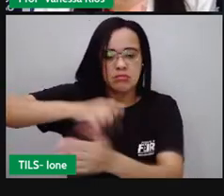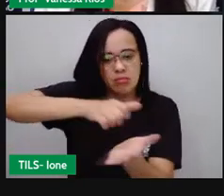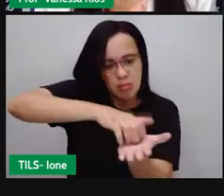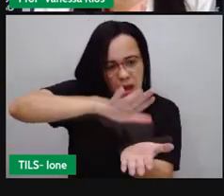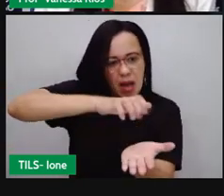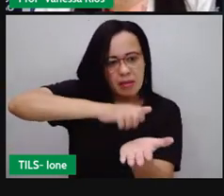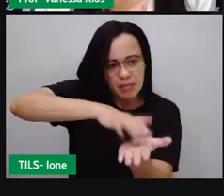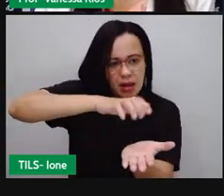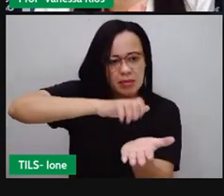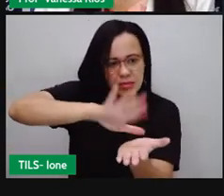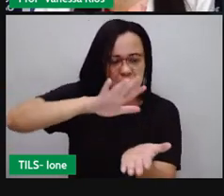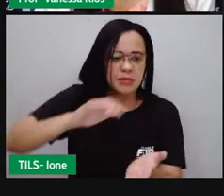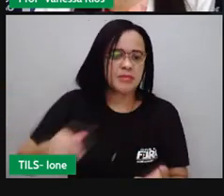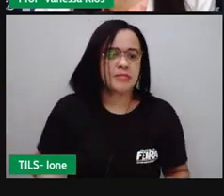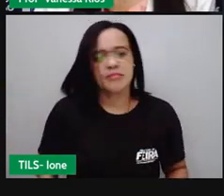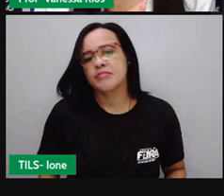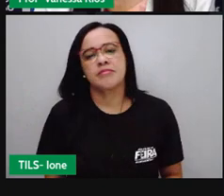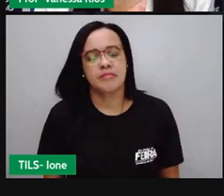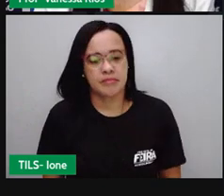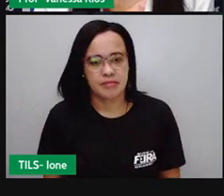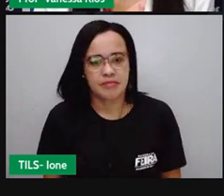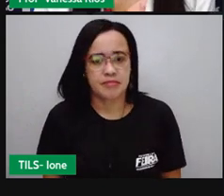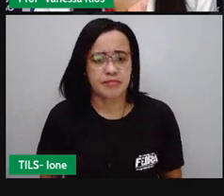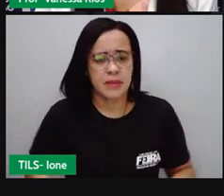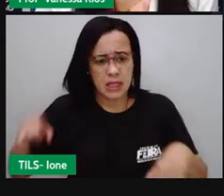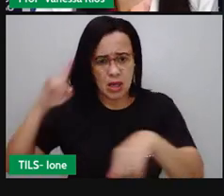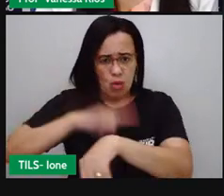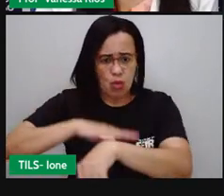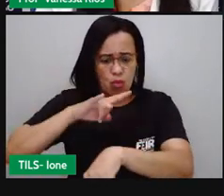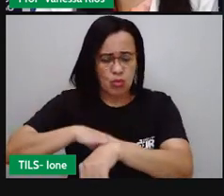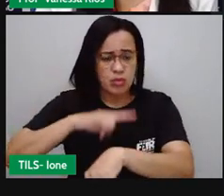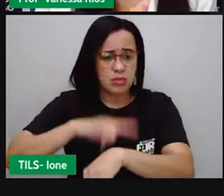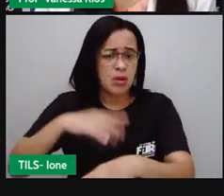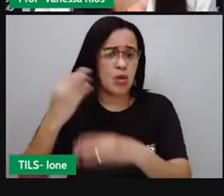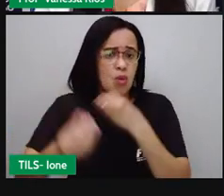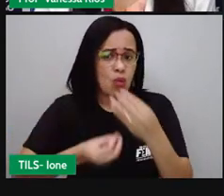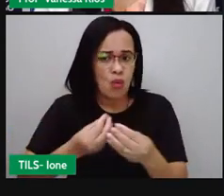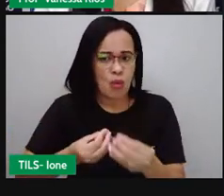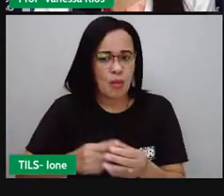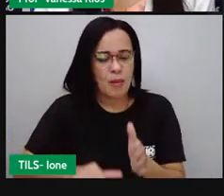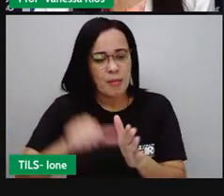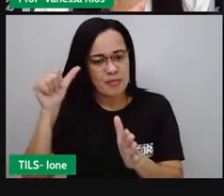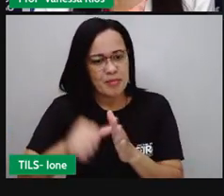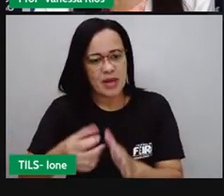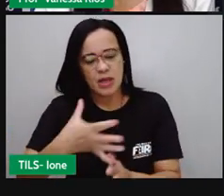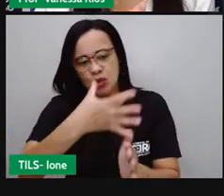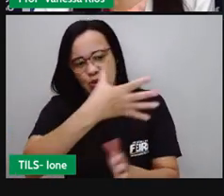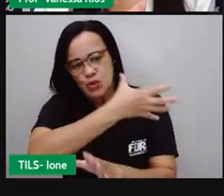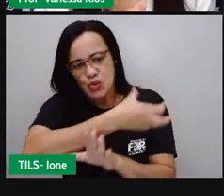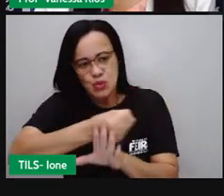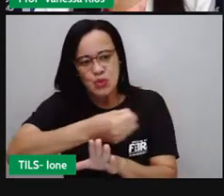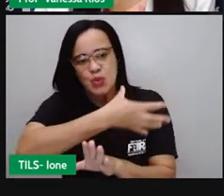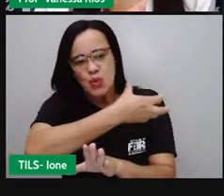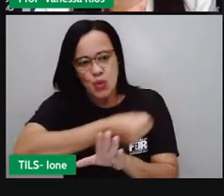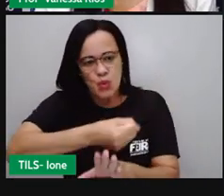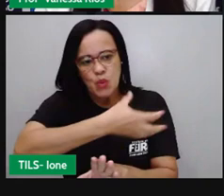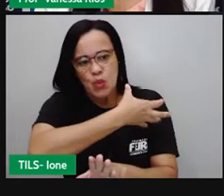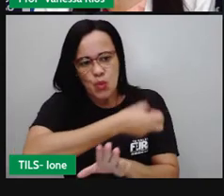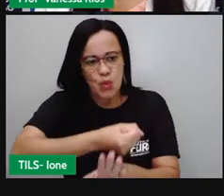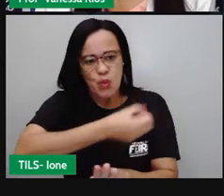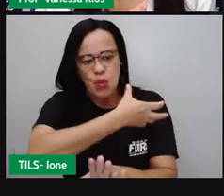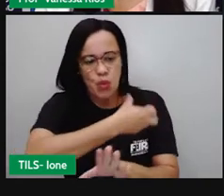E aí a urina é formada a partir da filtração do sangue que passa no interior dos rins, mais